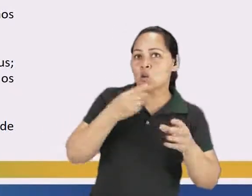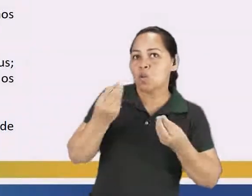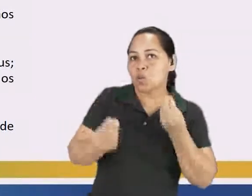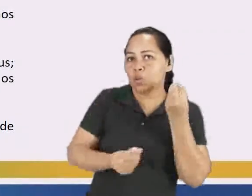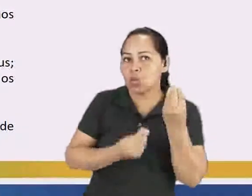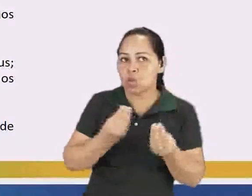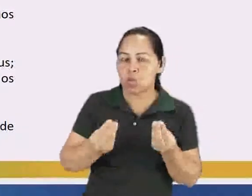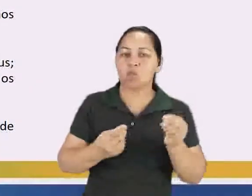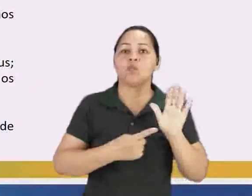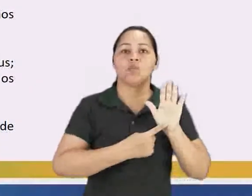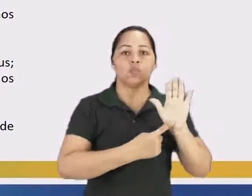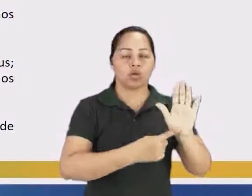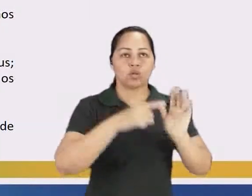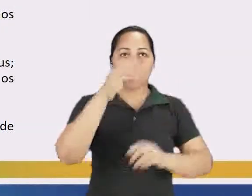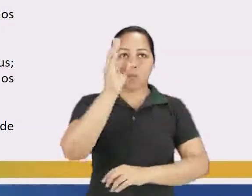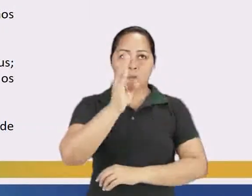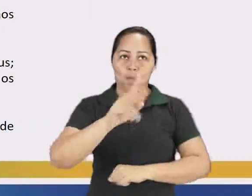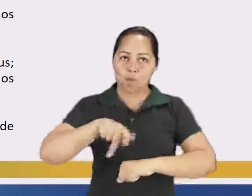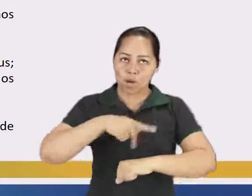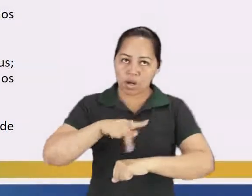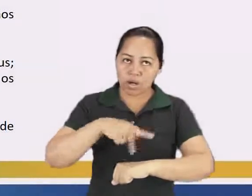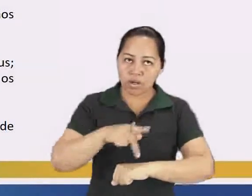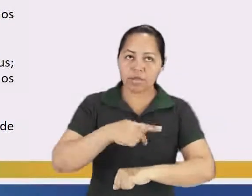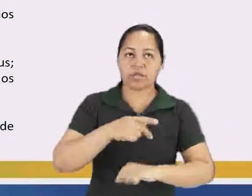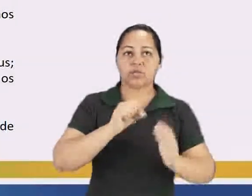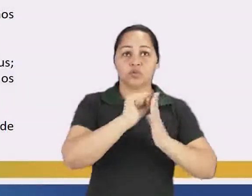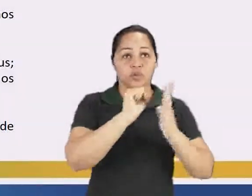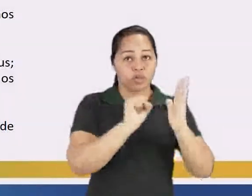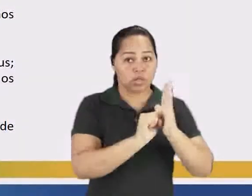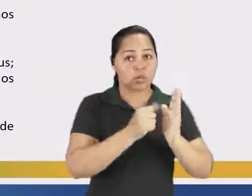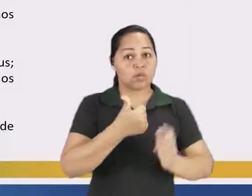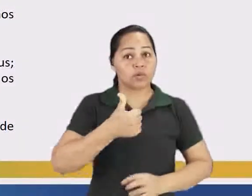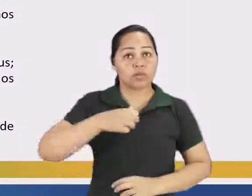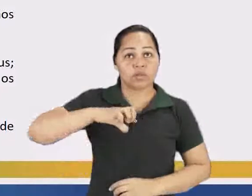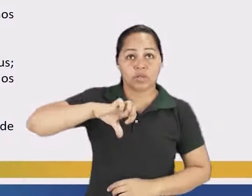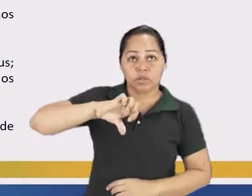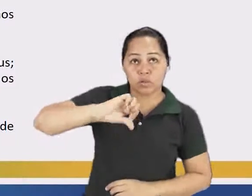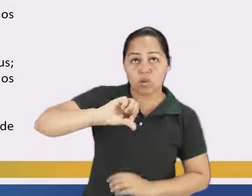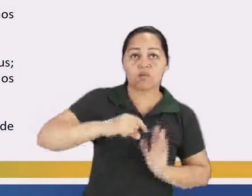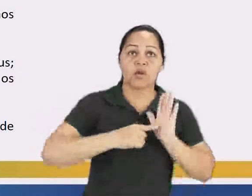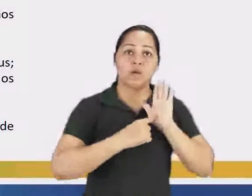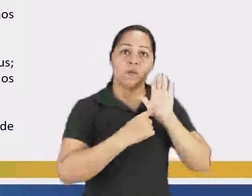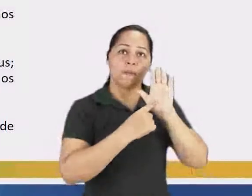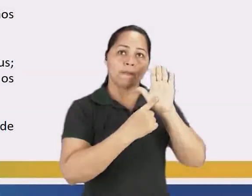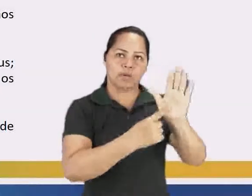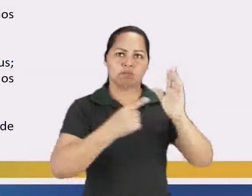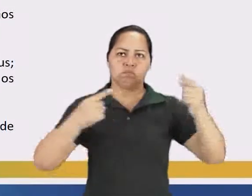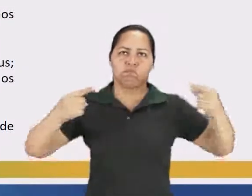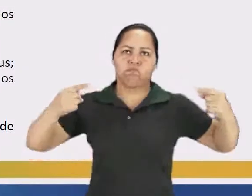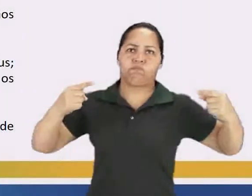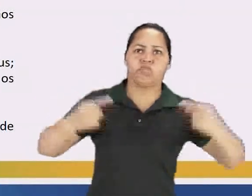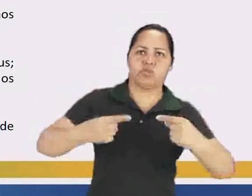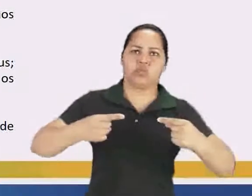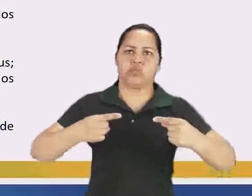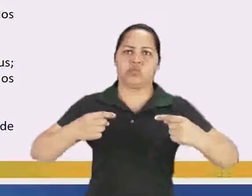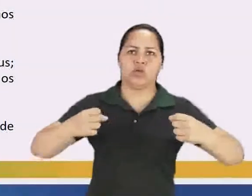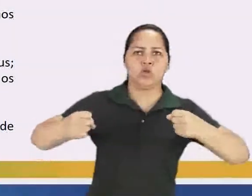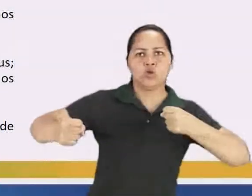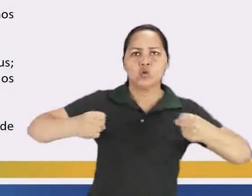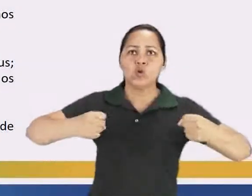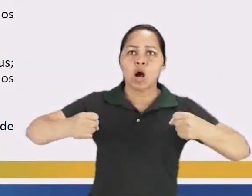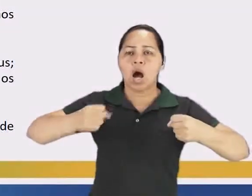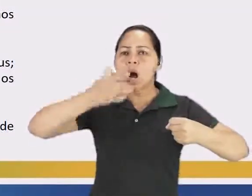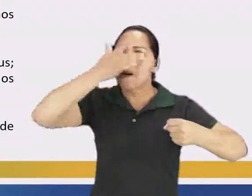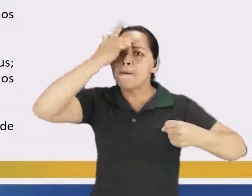nosso país. No final do século XIX, põe em evidência a competição de os mais fortes entre